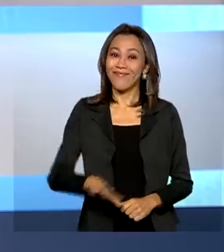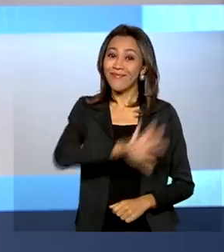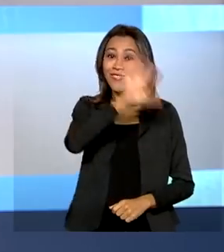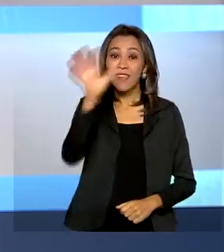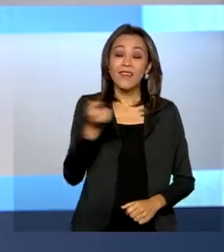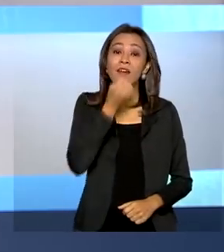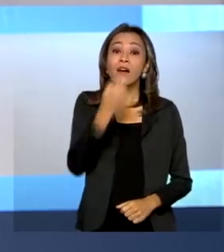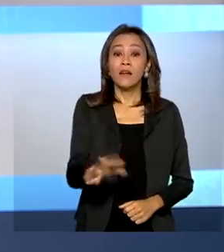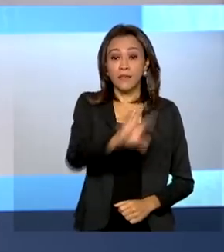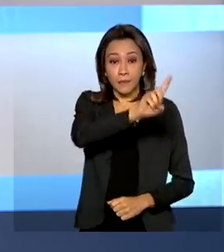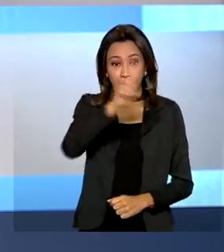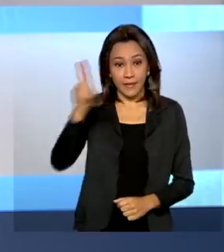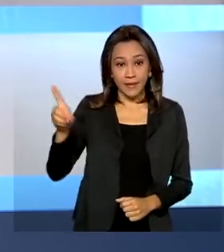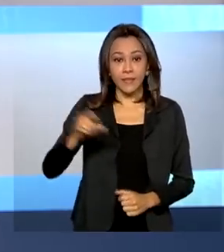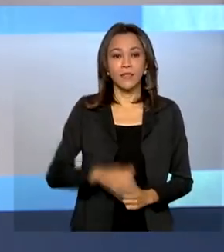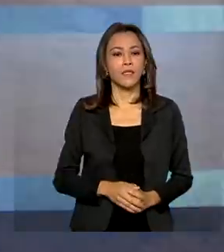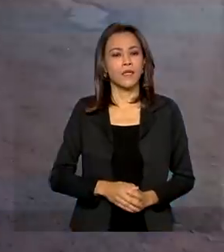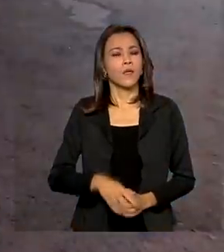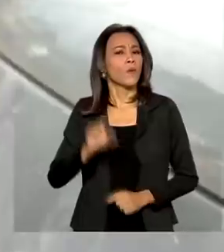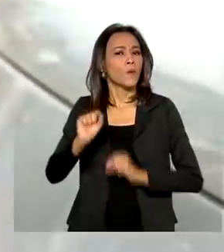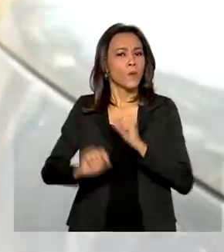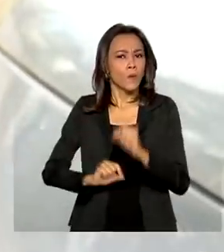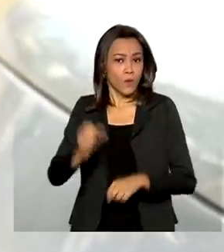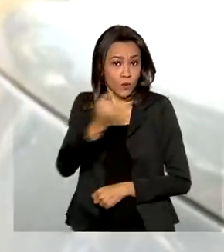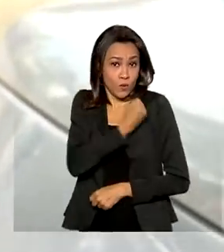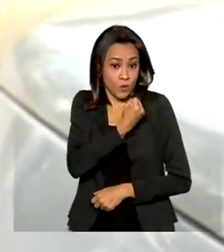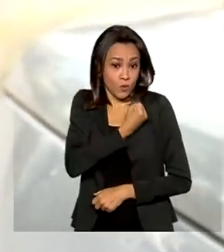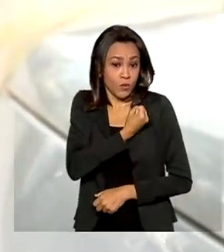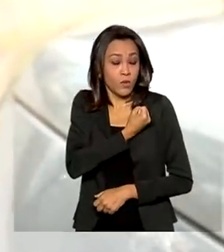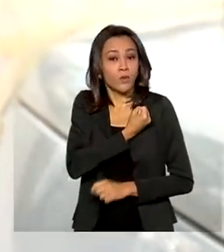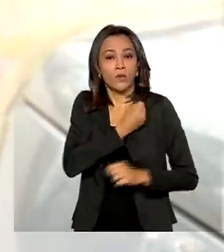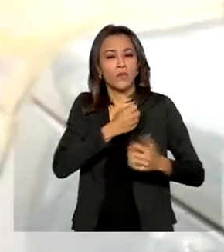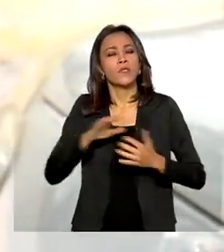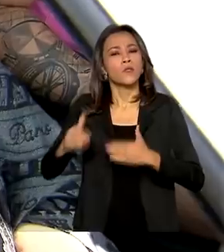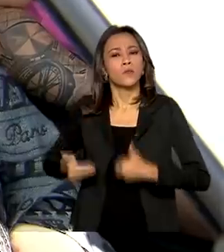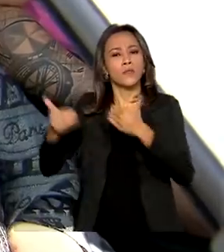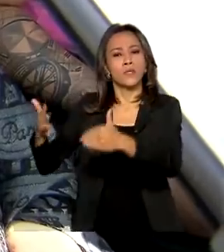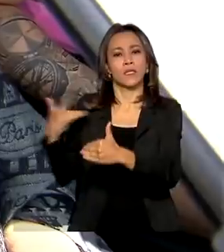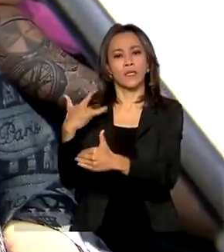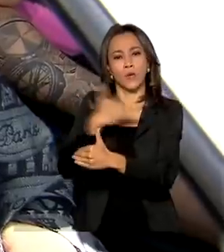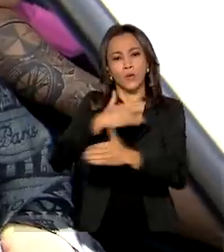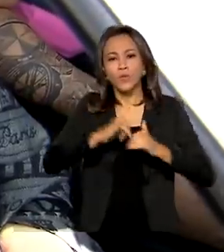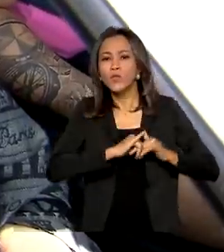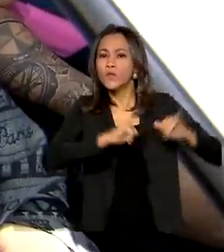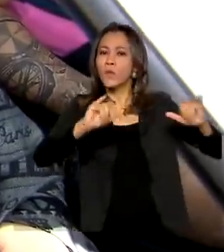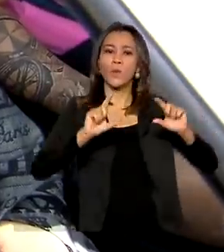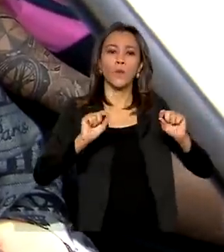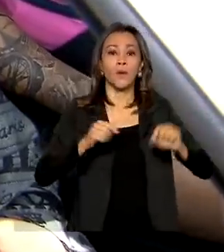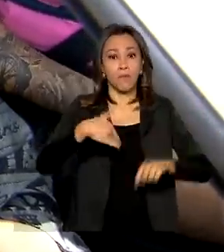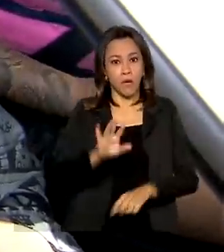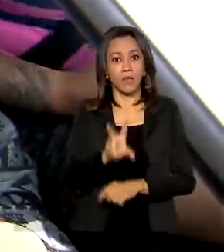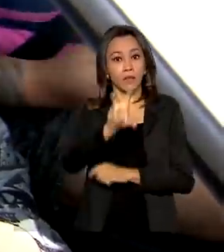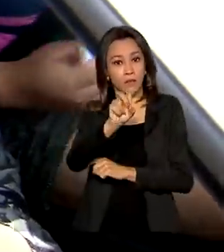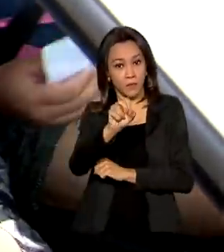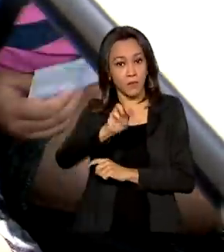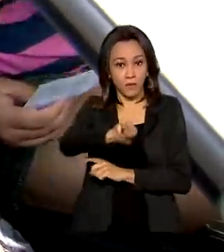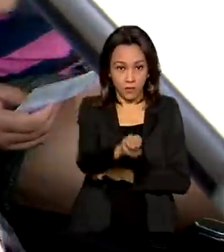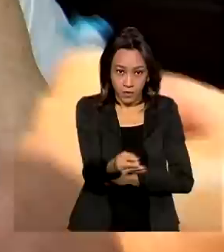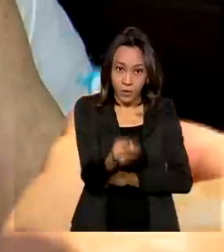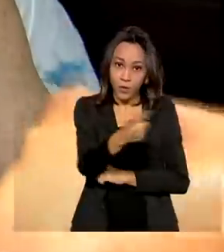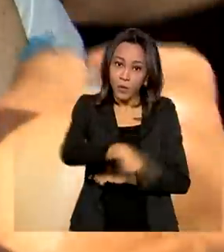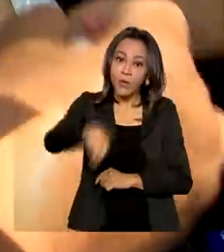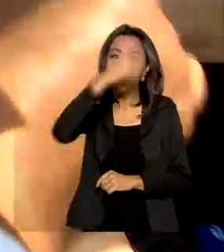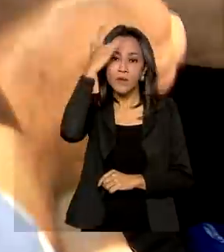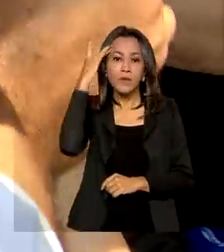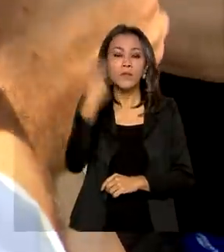Olá, bom dia! Números do Ministério da Saúde mostram que mais de 50 milhões de brasileiros já foram vacinados contra a